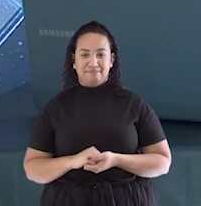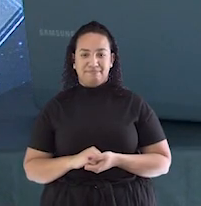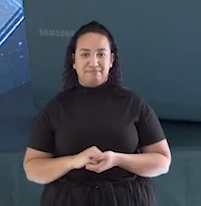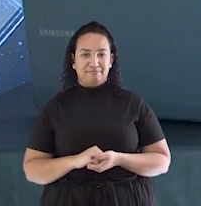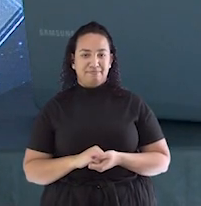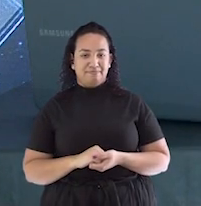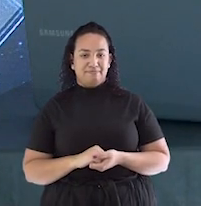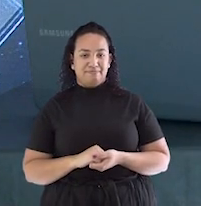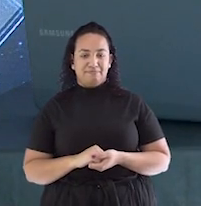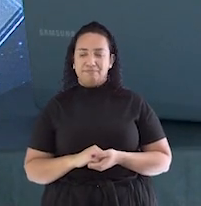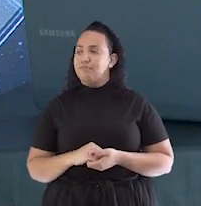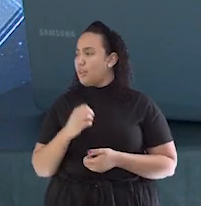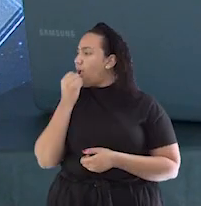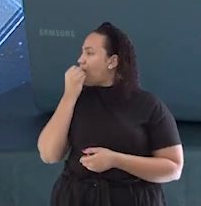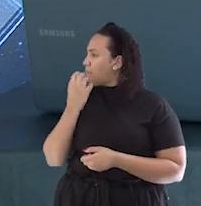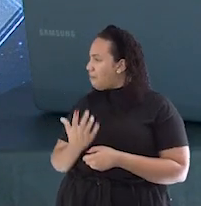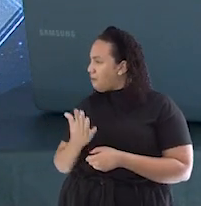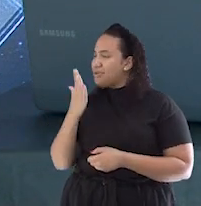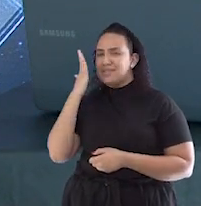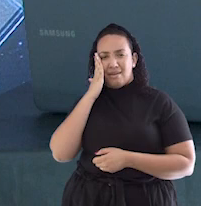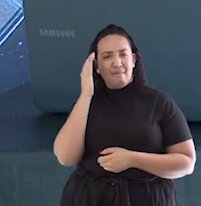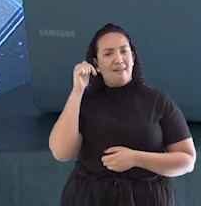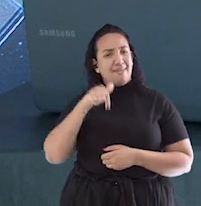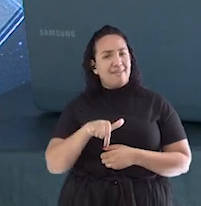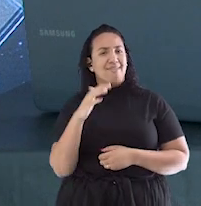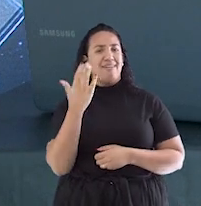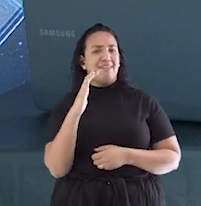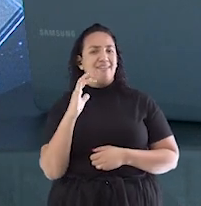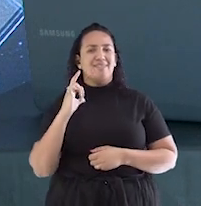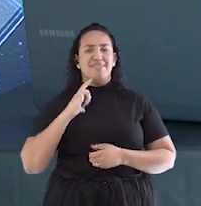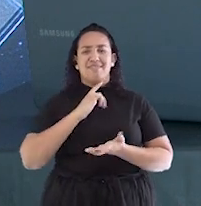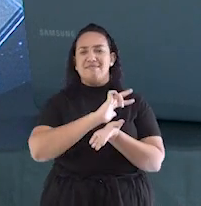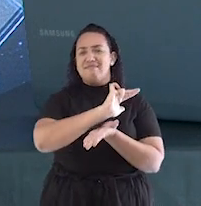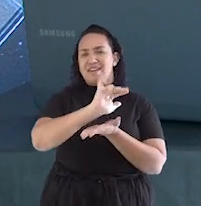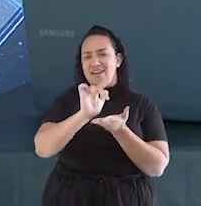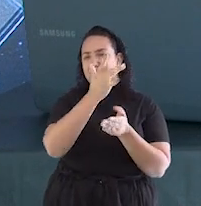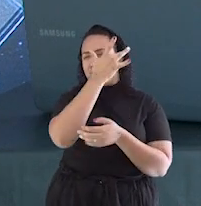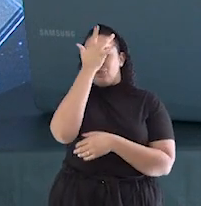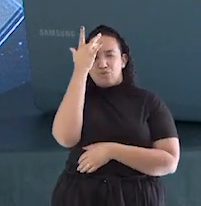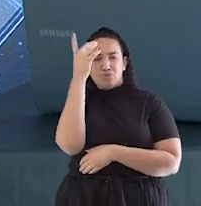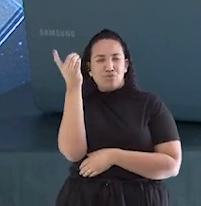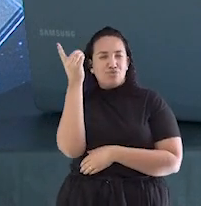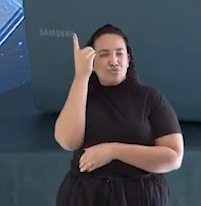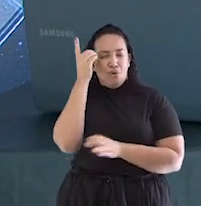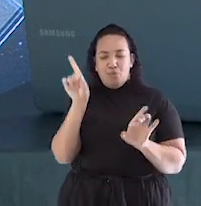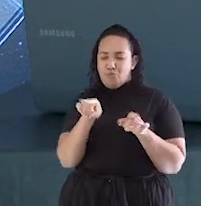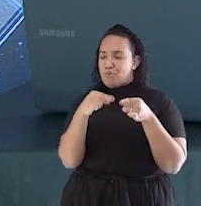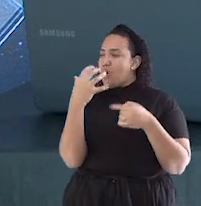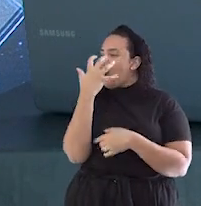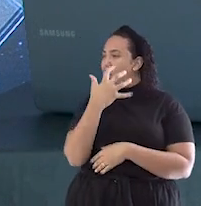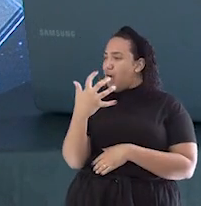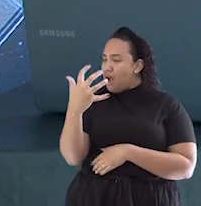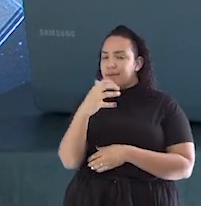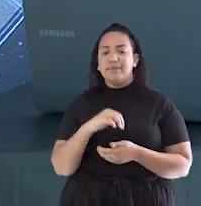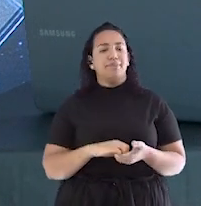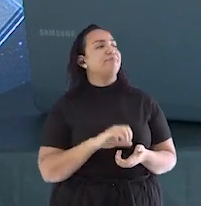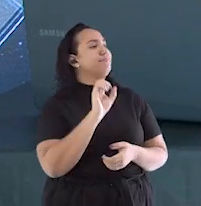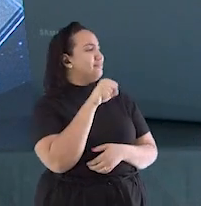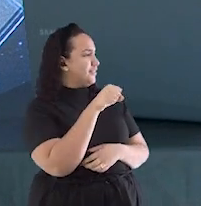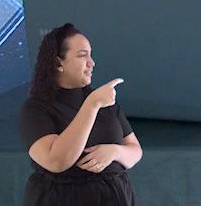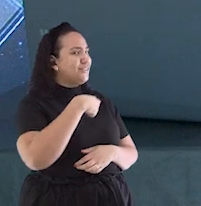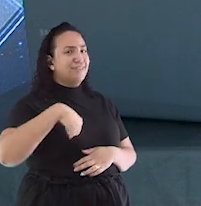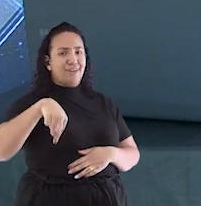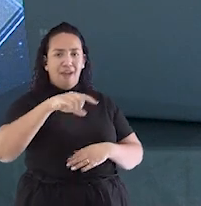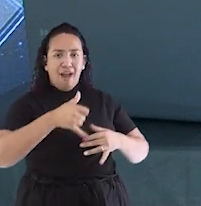Matheus, é muito bom saber que o nosso município tem tantos talentos musicais, não é mesmo? Sim, Thay, são muitos talentos que nos enchem de orgulho